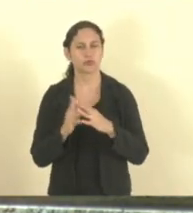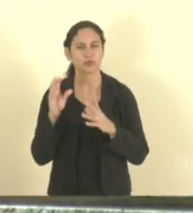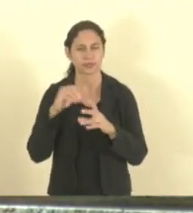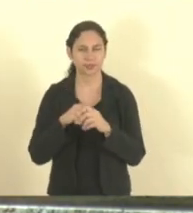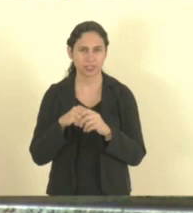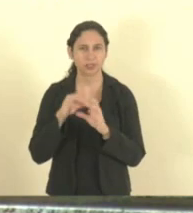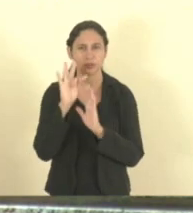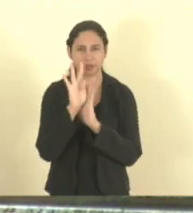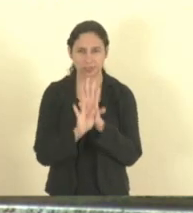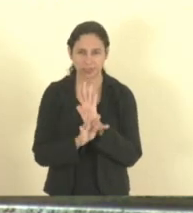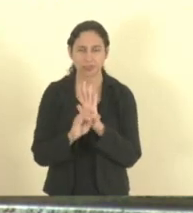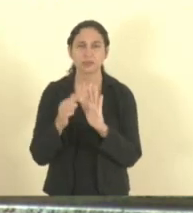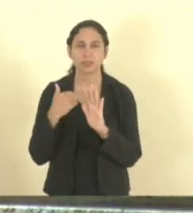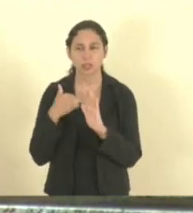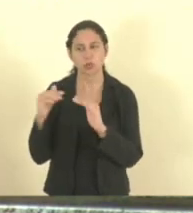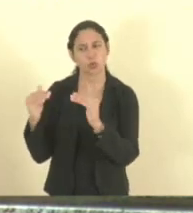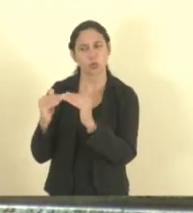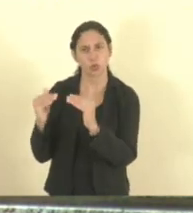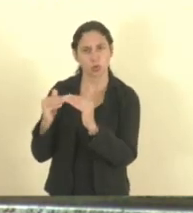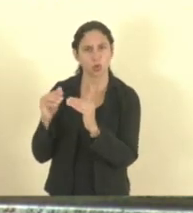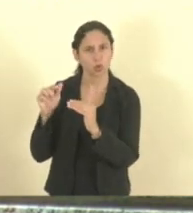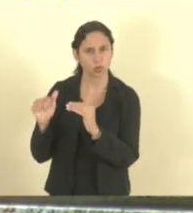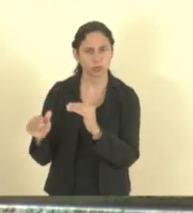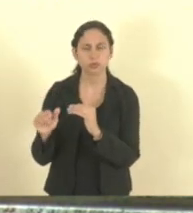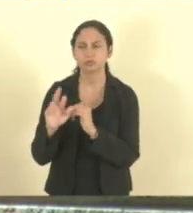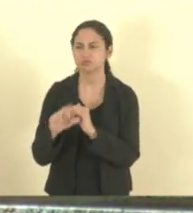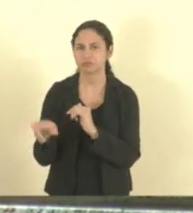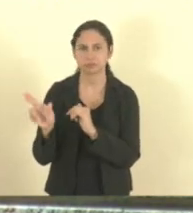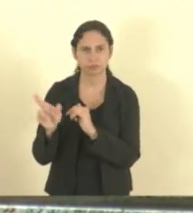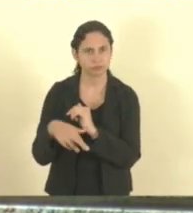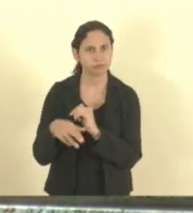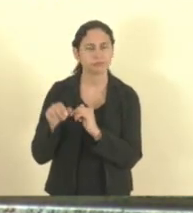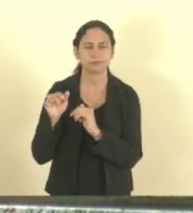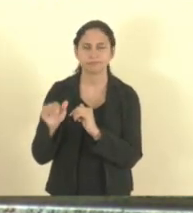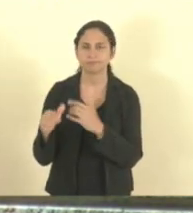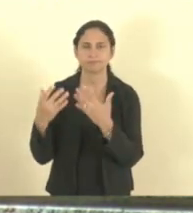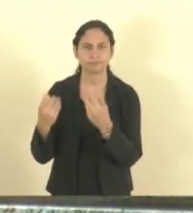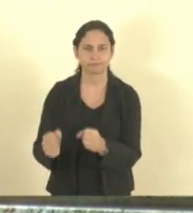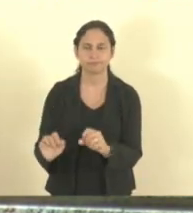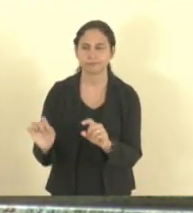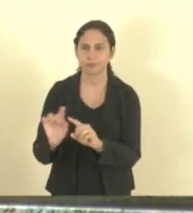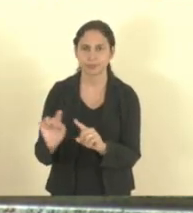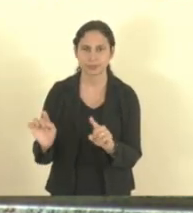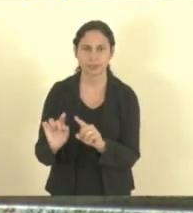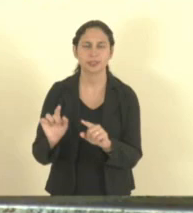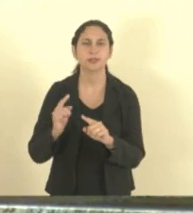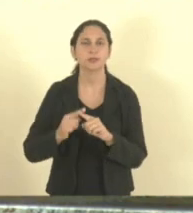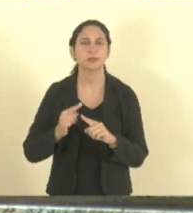eu vou nessa linha também da inconstitucionalidade pela interferência aqui na livre iniciativa.